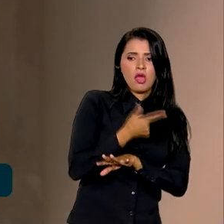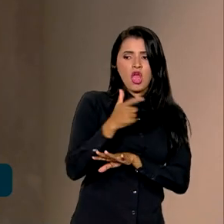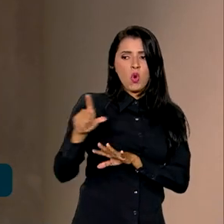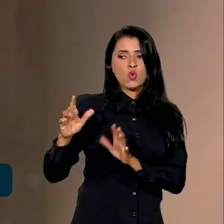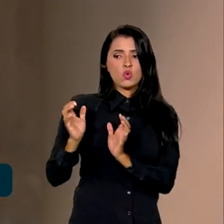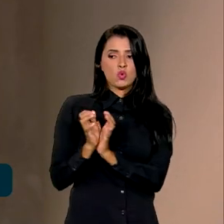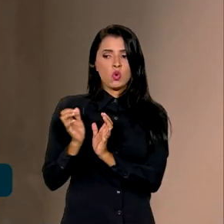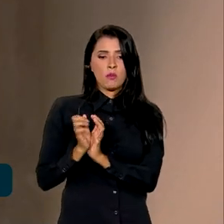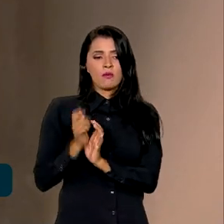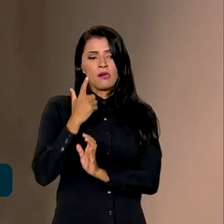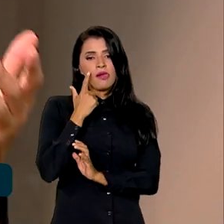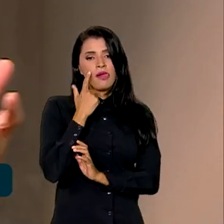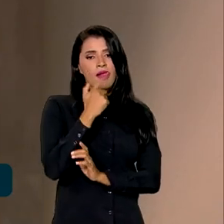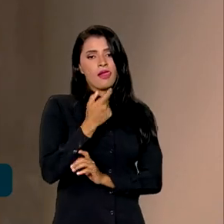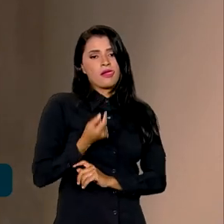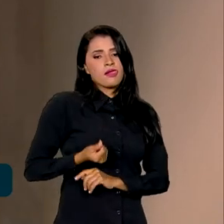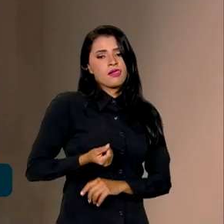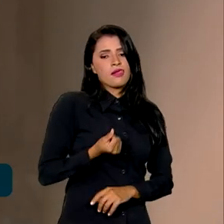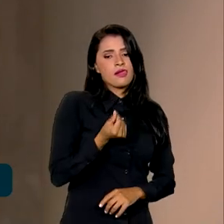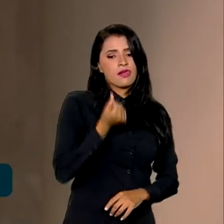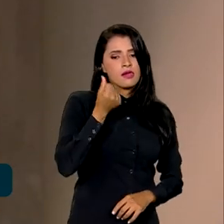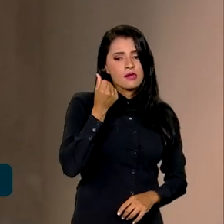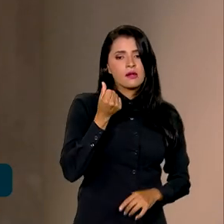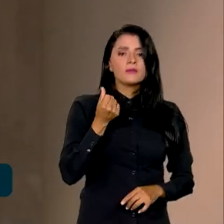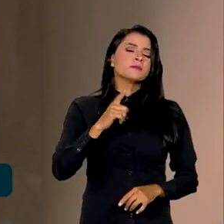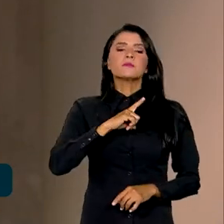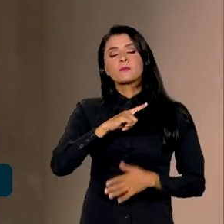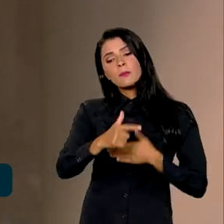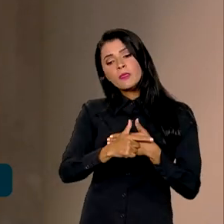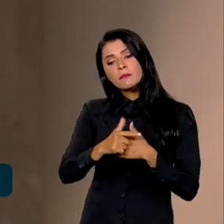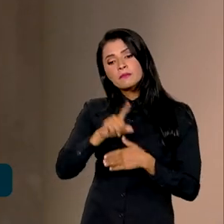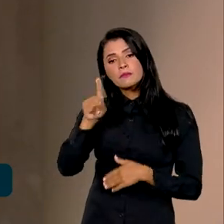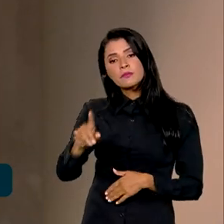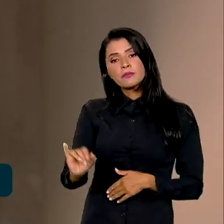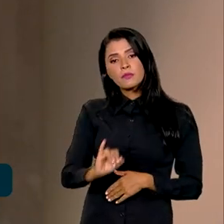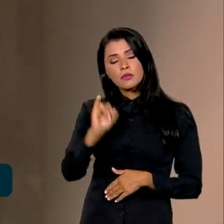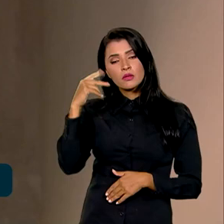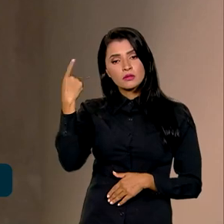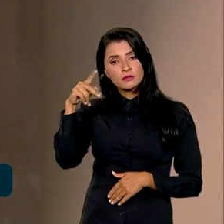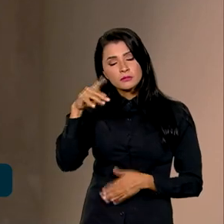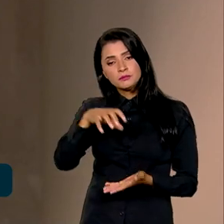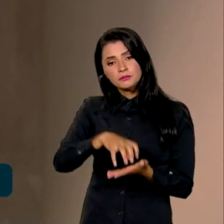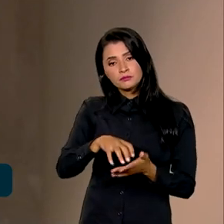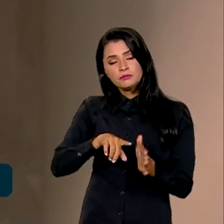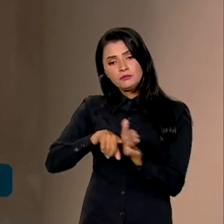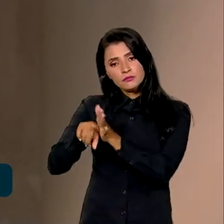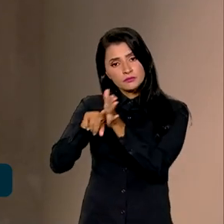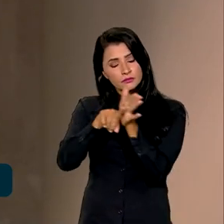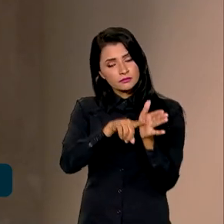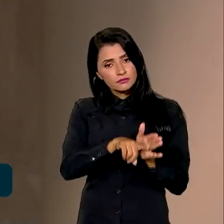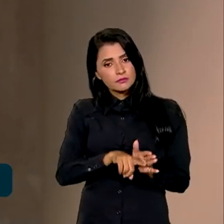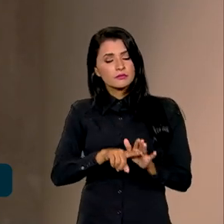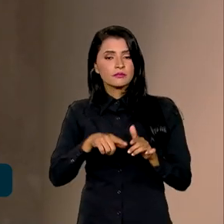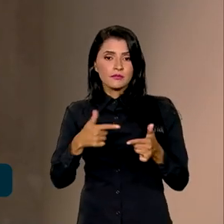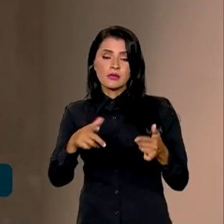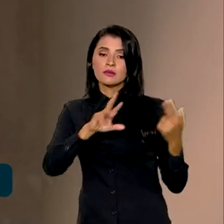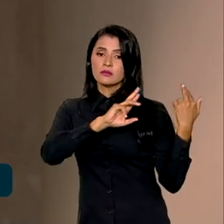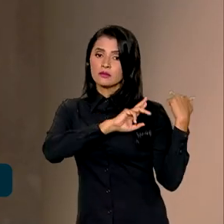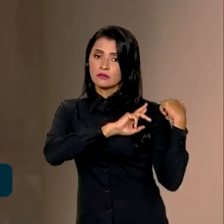financeiros. Então há aqui um papel relevante aí dos órgãos de investigação e de